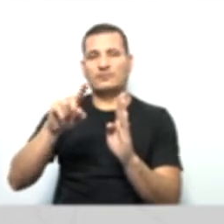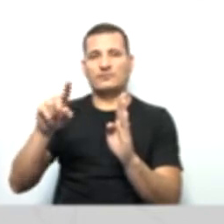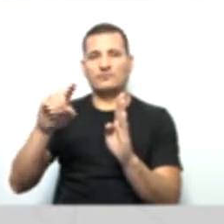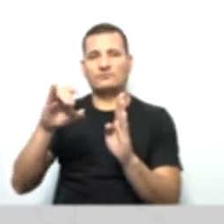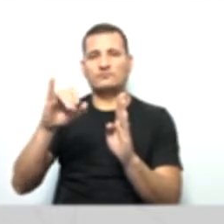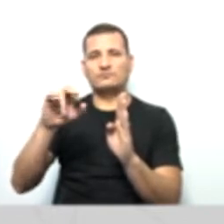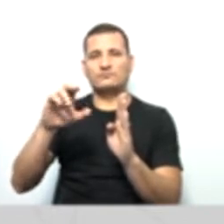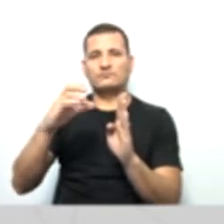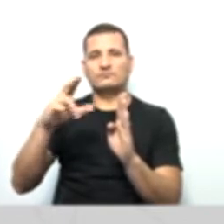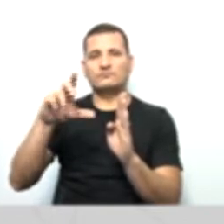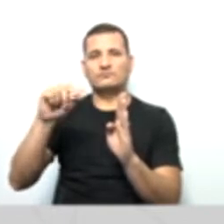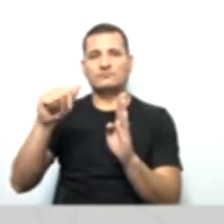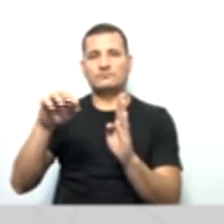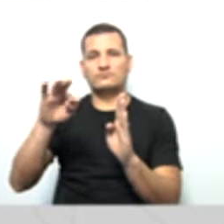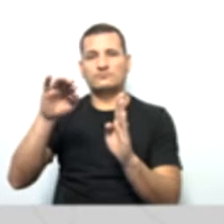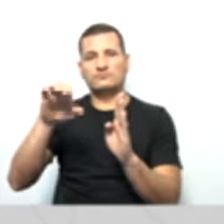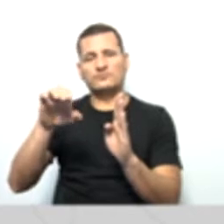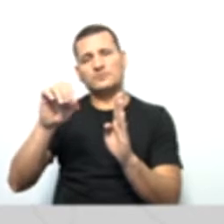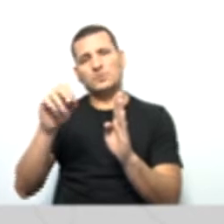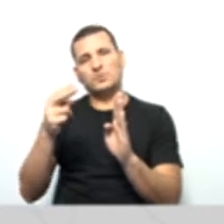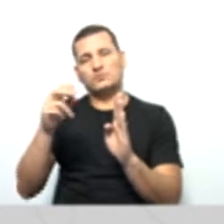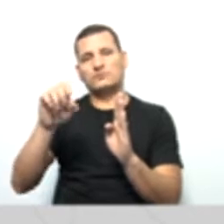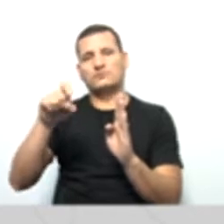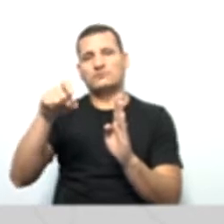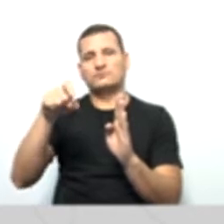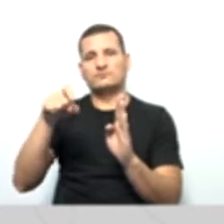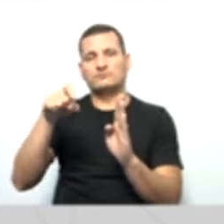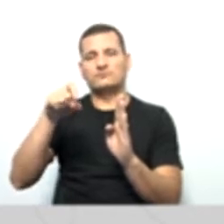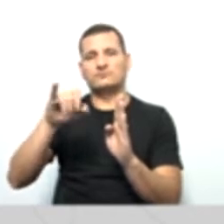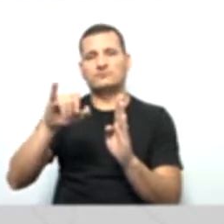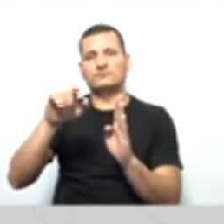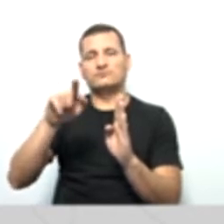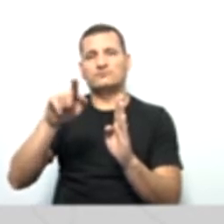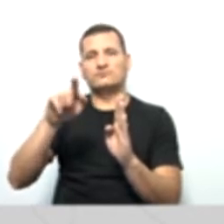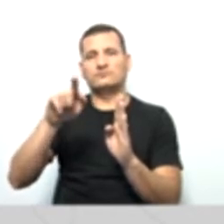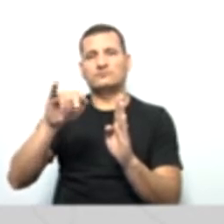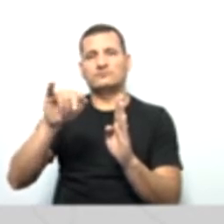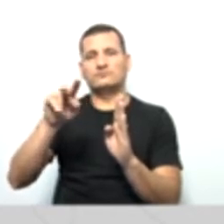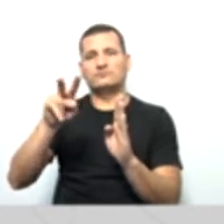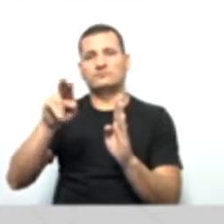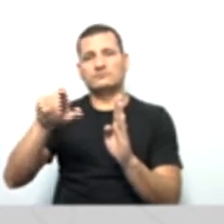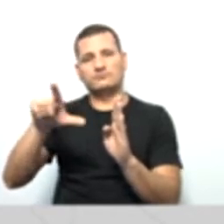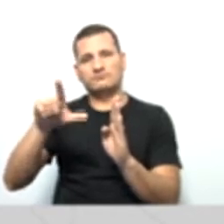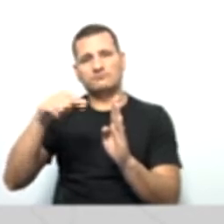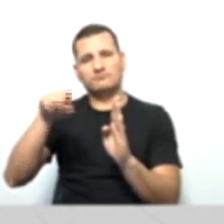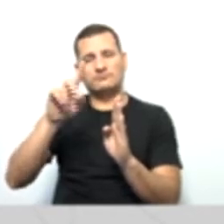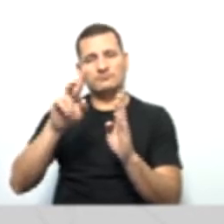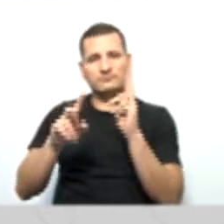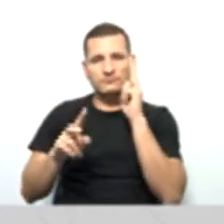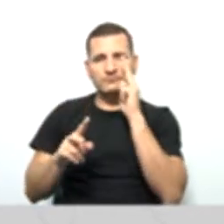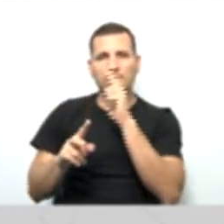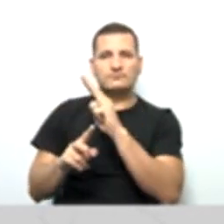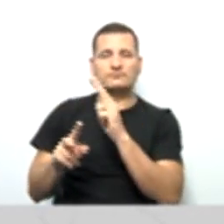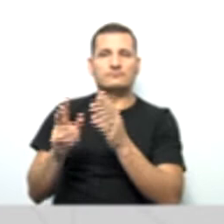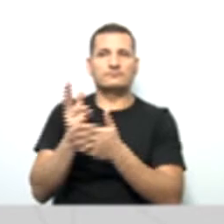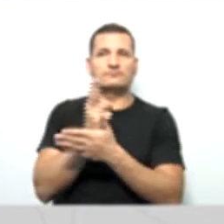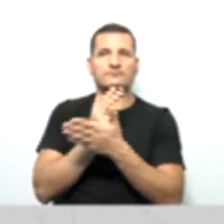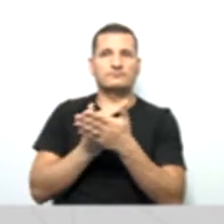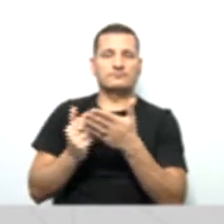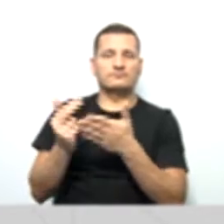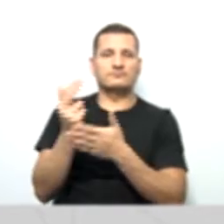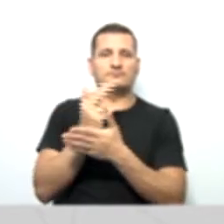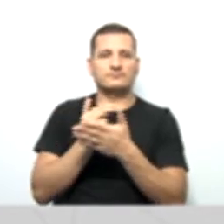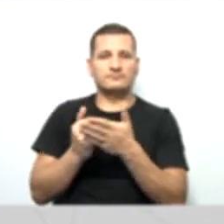passivo exigível. Vocês conseguiram compreender aí um pouquinho o meu desenho lindo, né, gente? Para